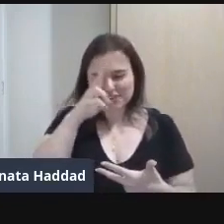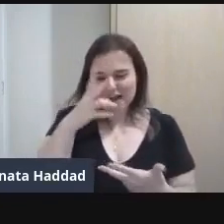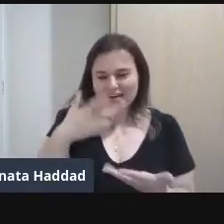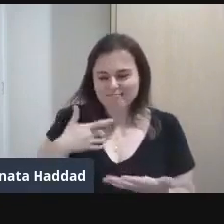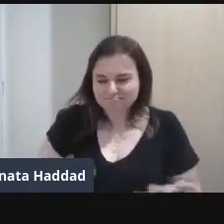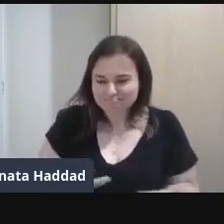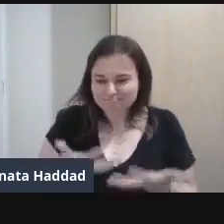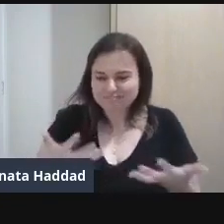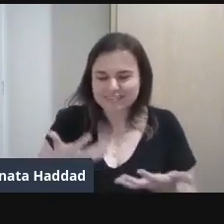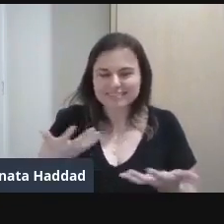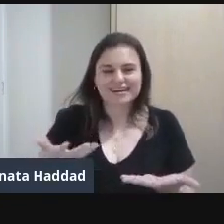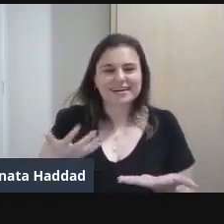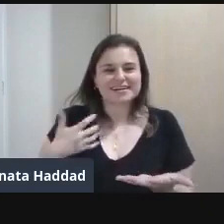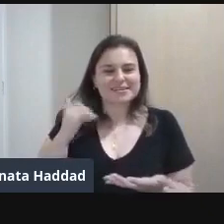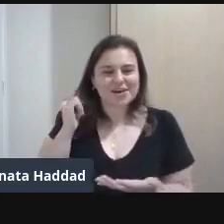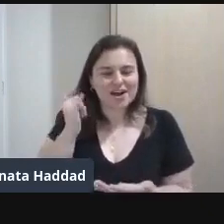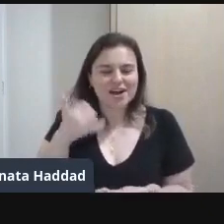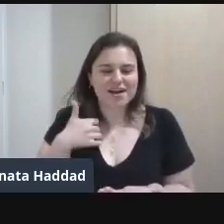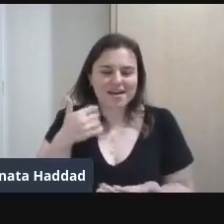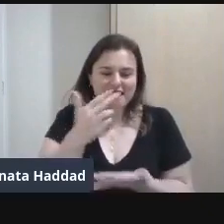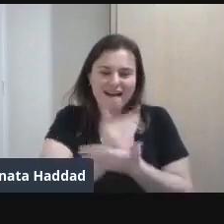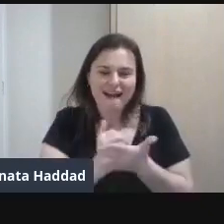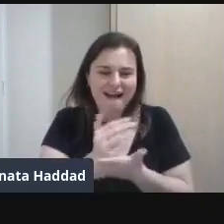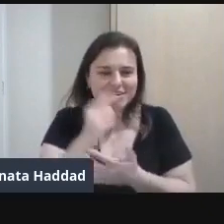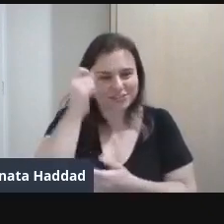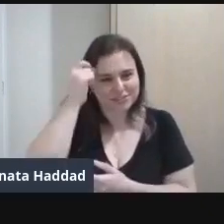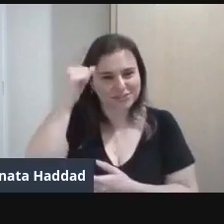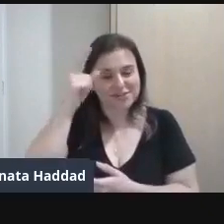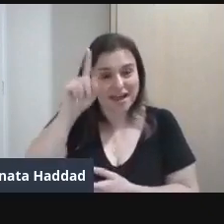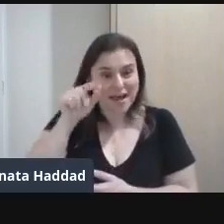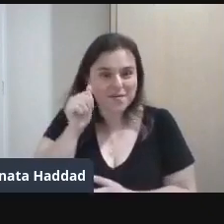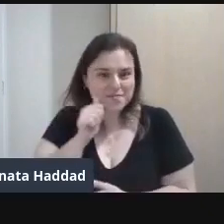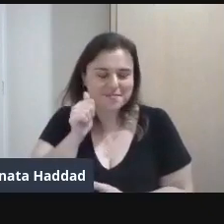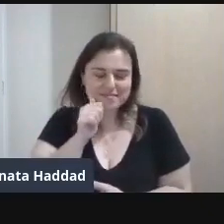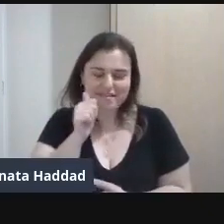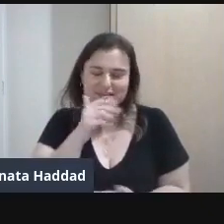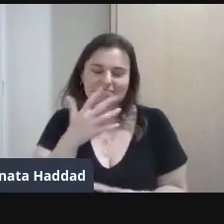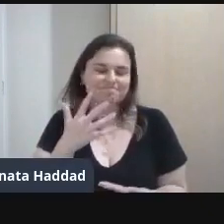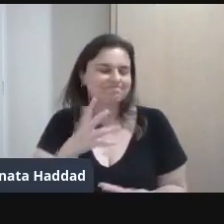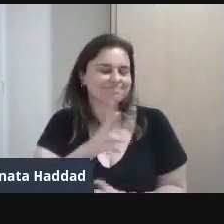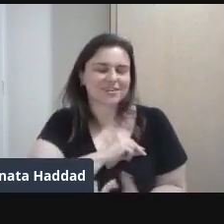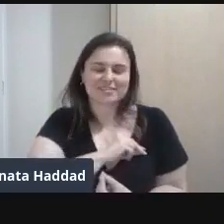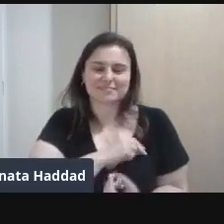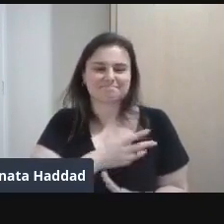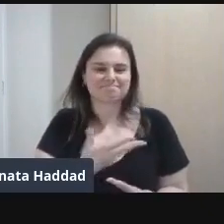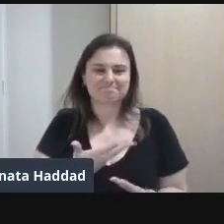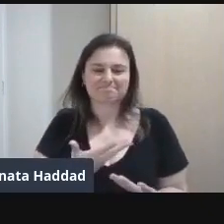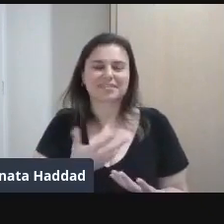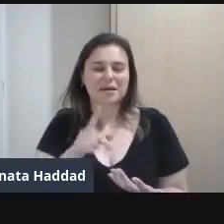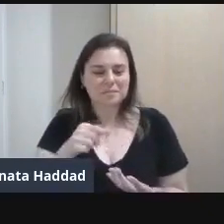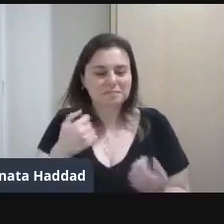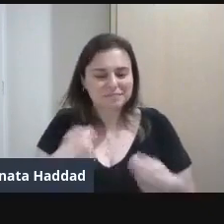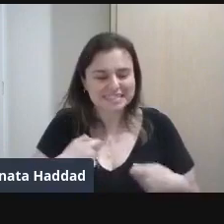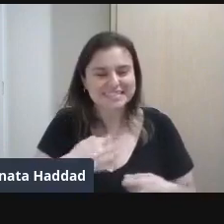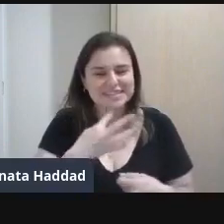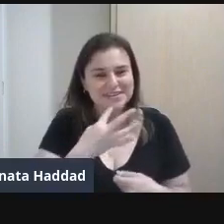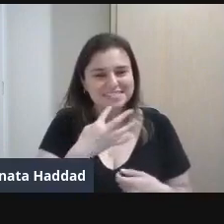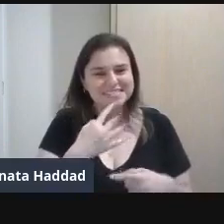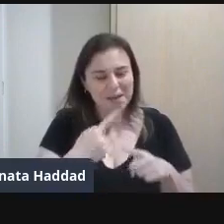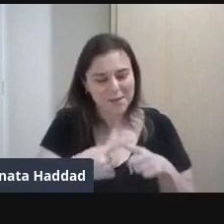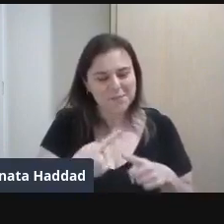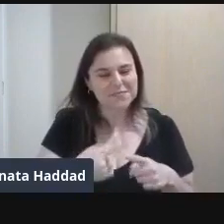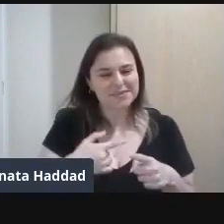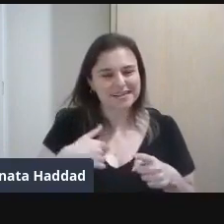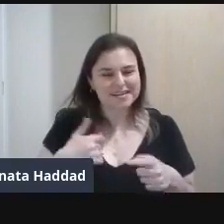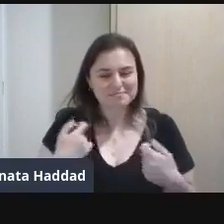Para esses cursos Com arte Cultura Uma mulher Uma incrível Vocês precisam conhecer também Porque vale muito a pena A gente se